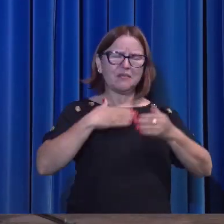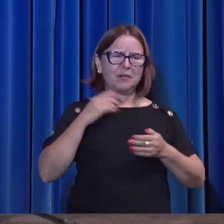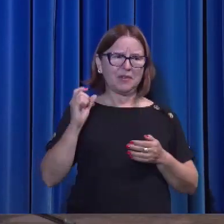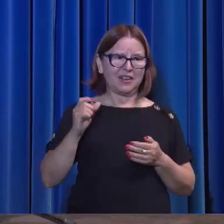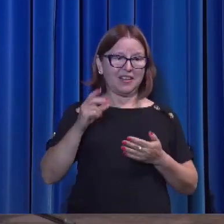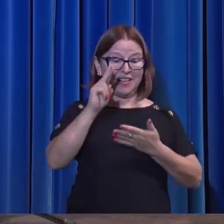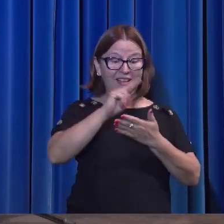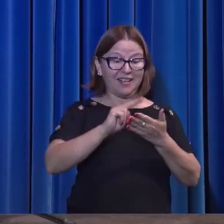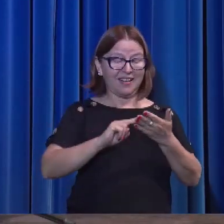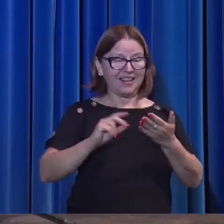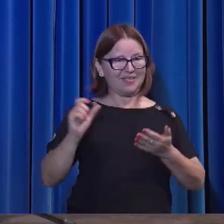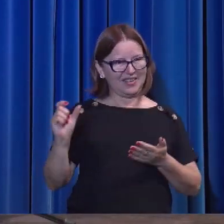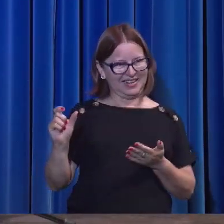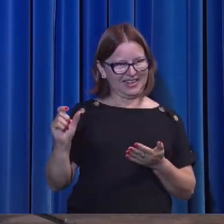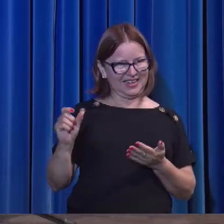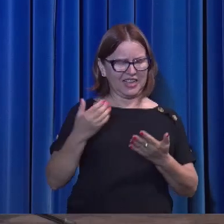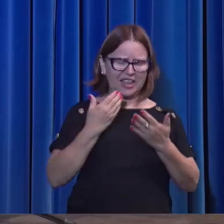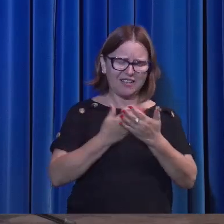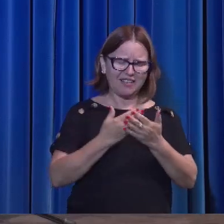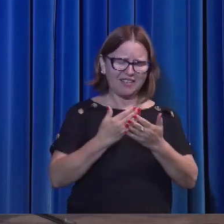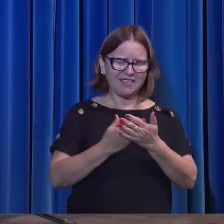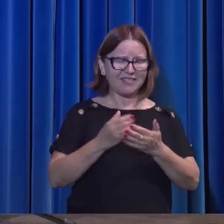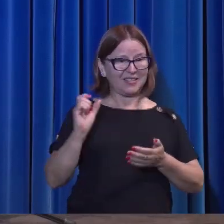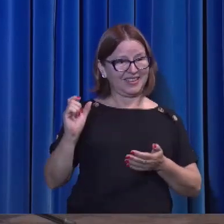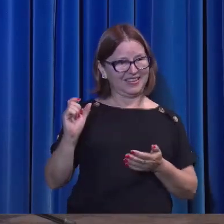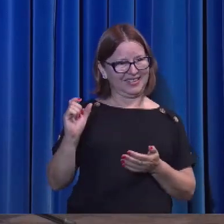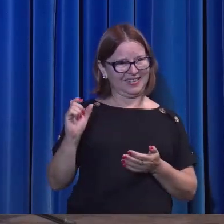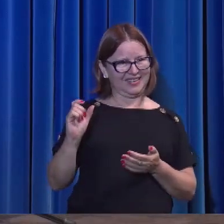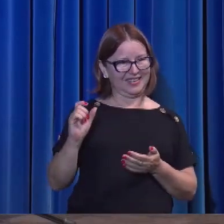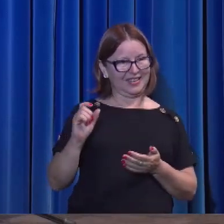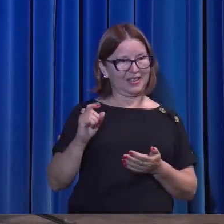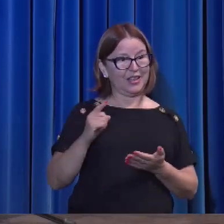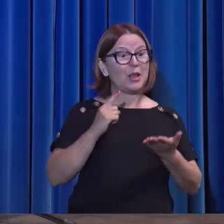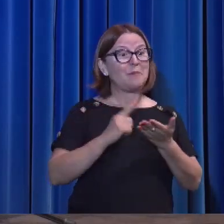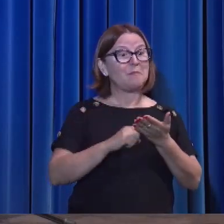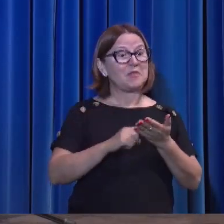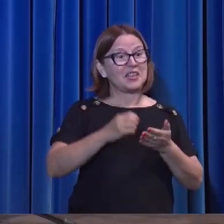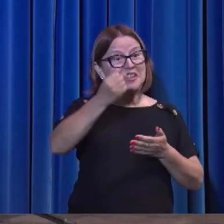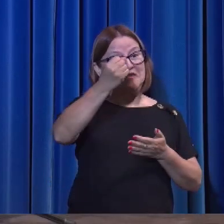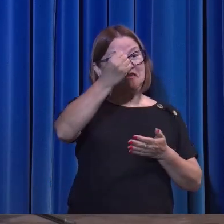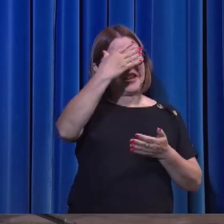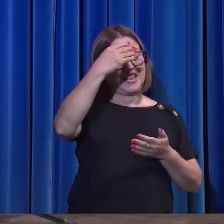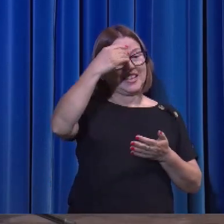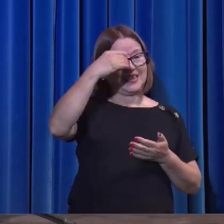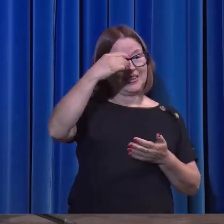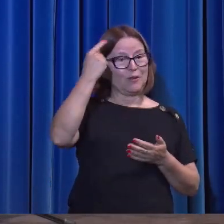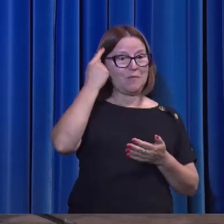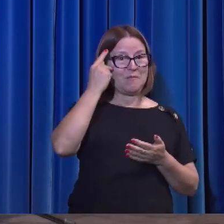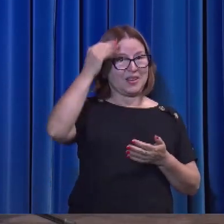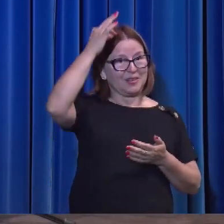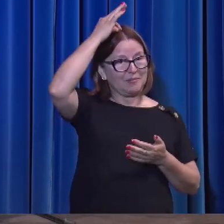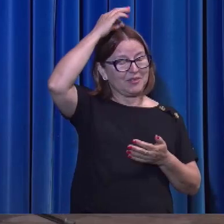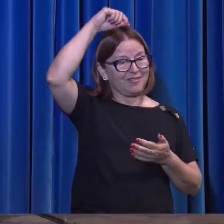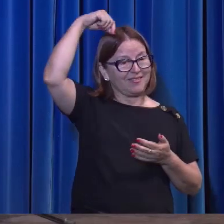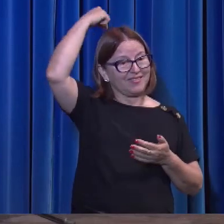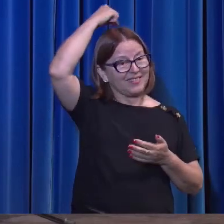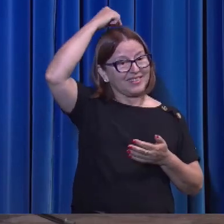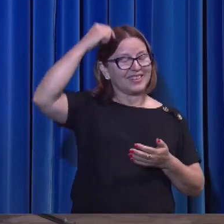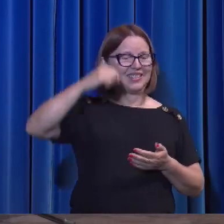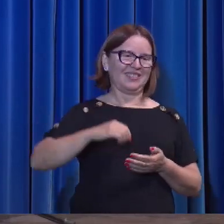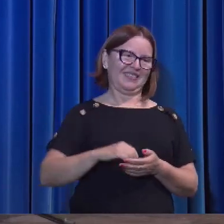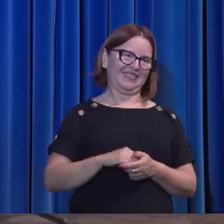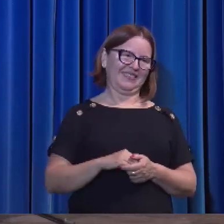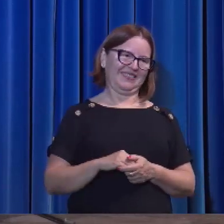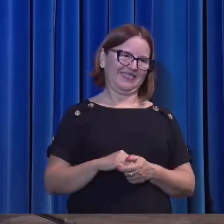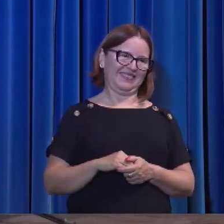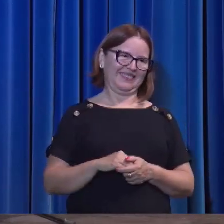palavra. Estude a palavra. Peça revelação ao Espírito pela palavra. Oh, meu